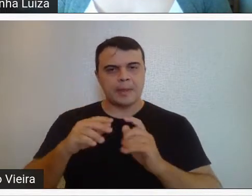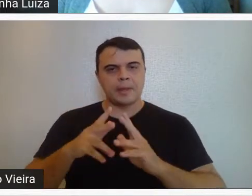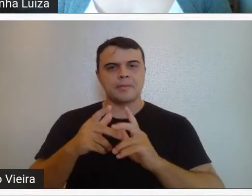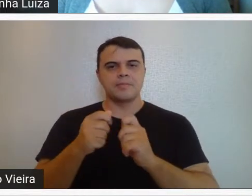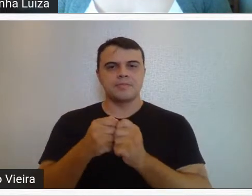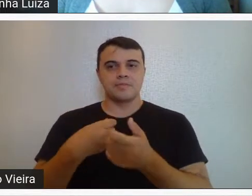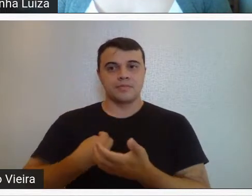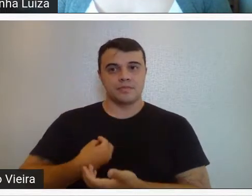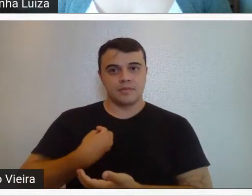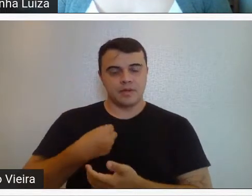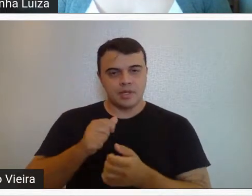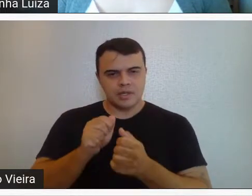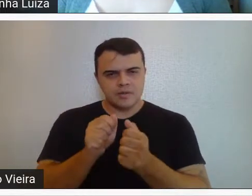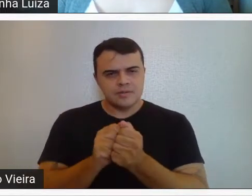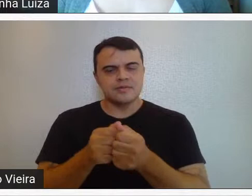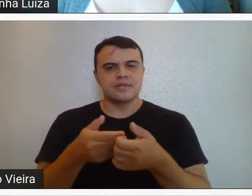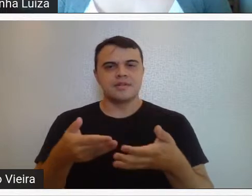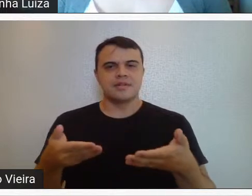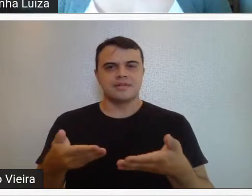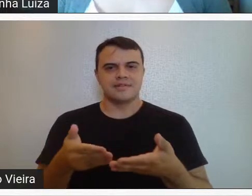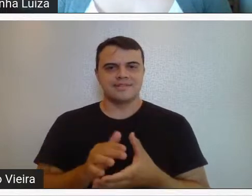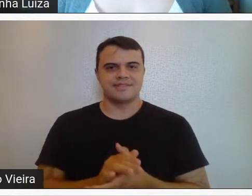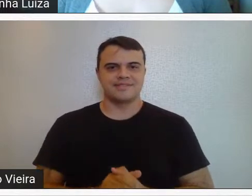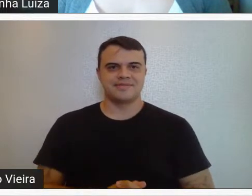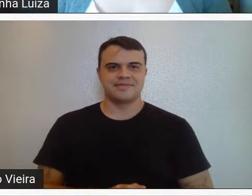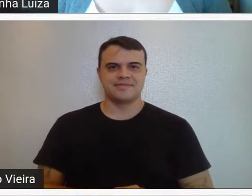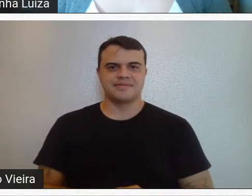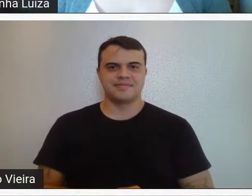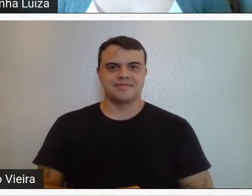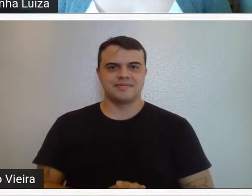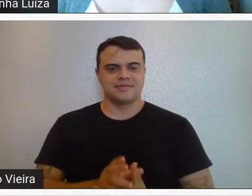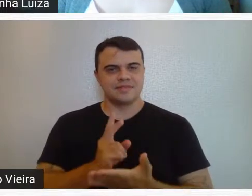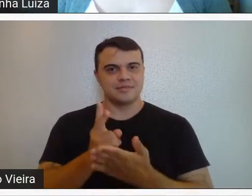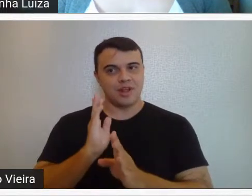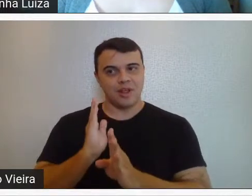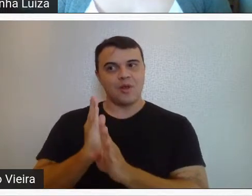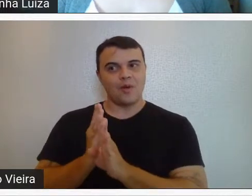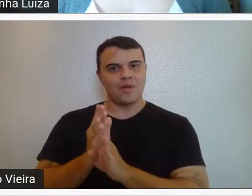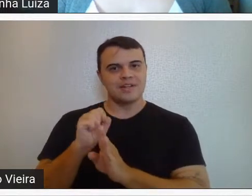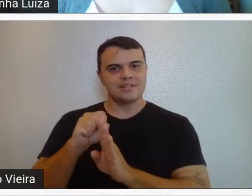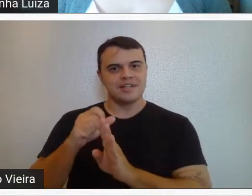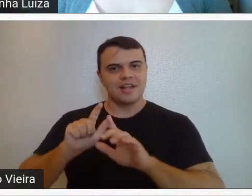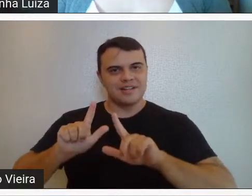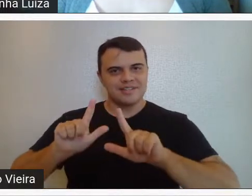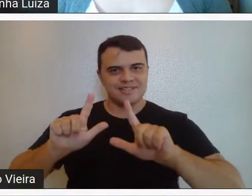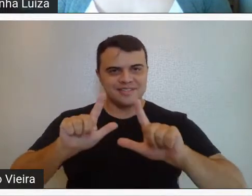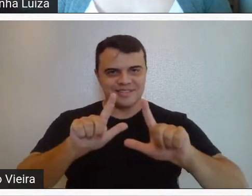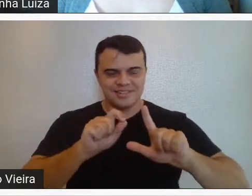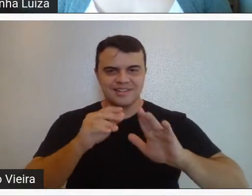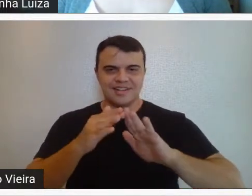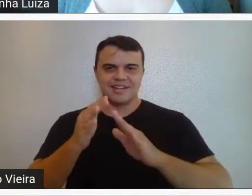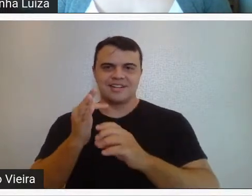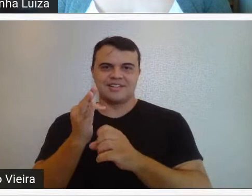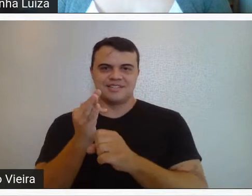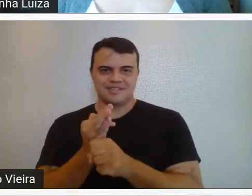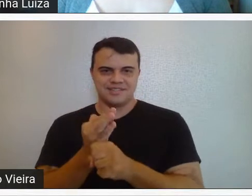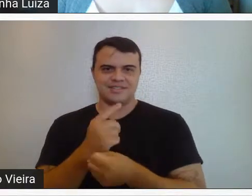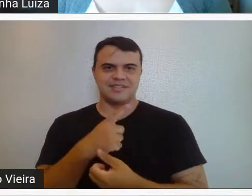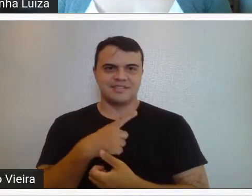todos que estão nos assistindo, e vamos encontrar aí nas exposições, na Casa Fiat,